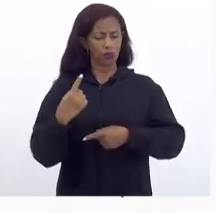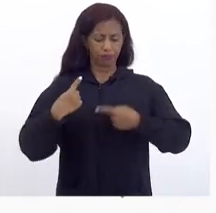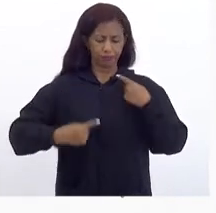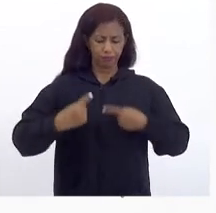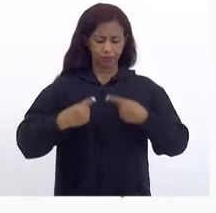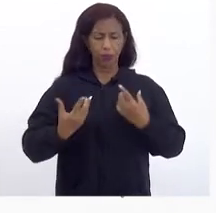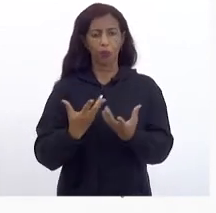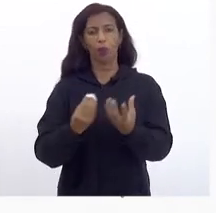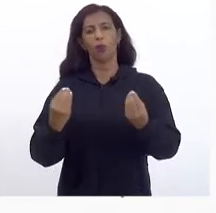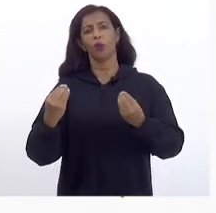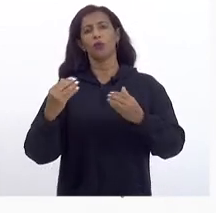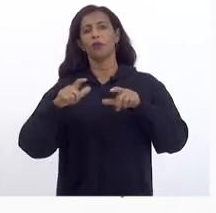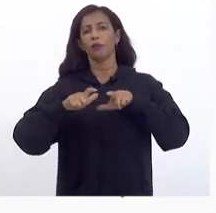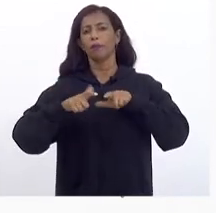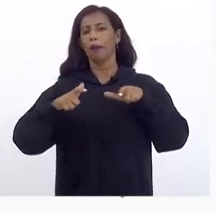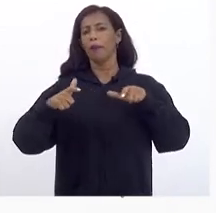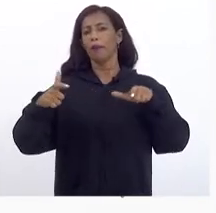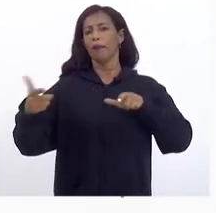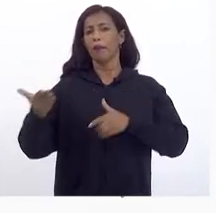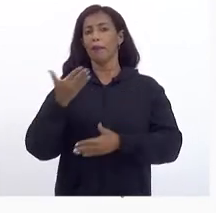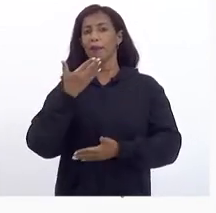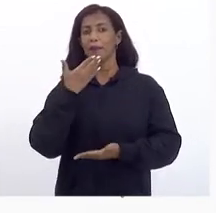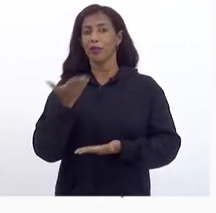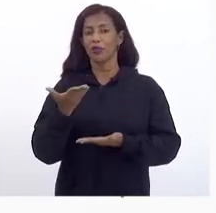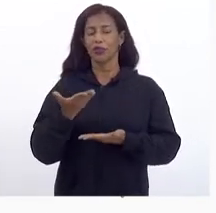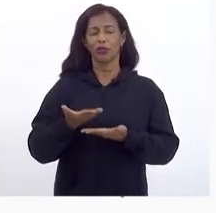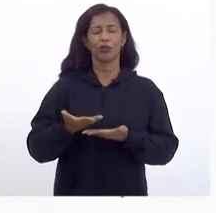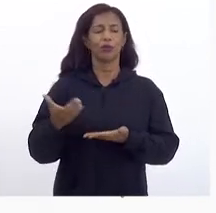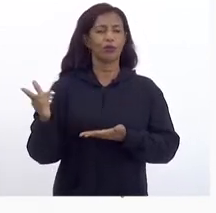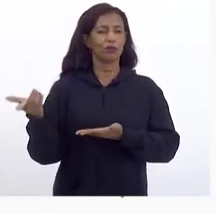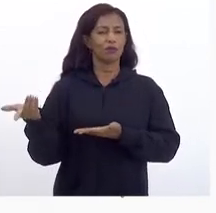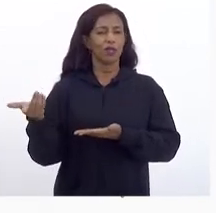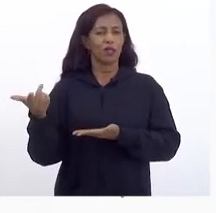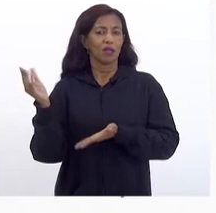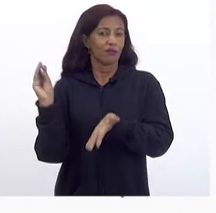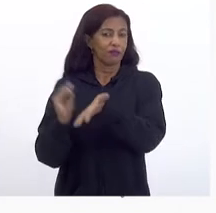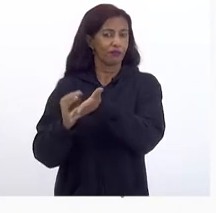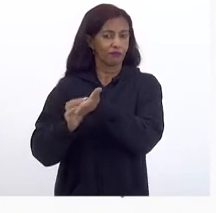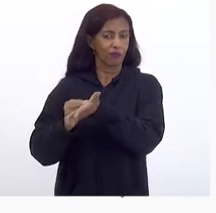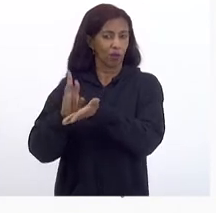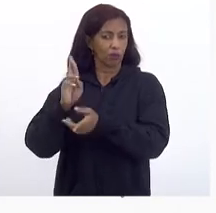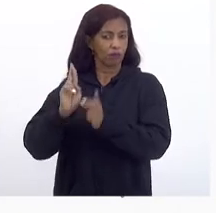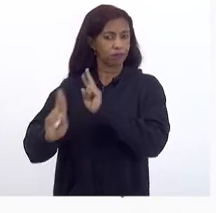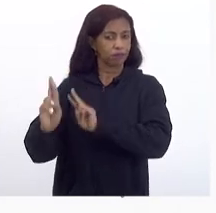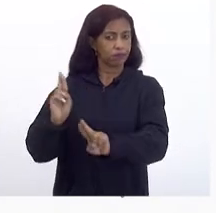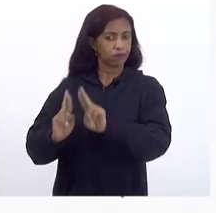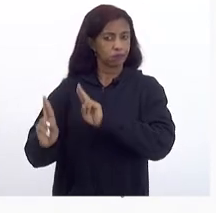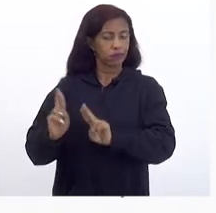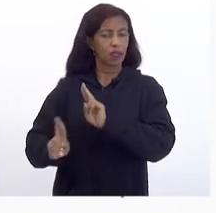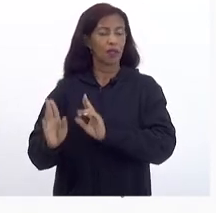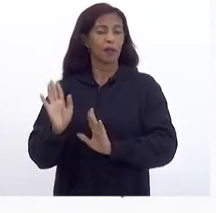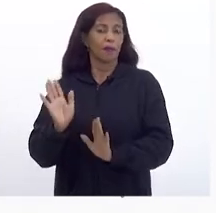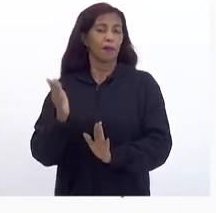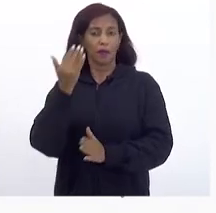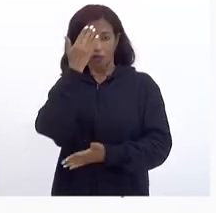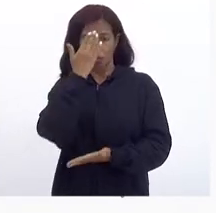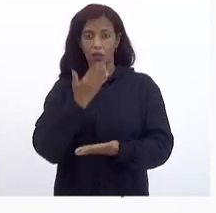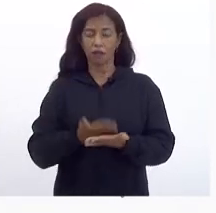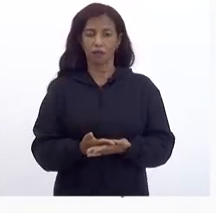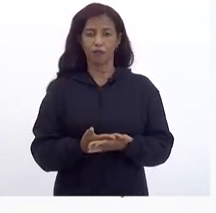Um crescimento Em função De demandas Não atendidas Mas A gente acredita Que